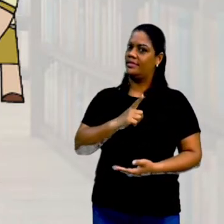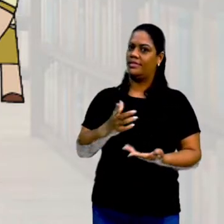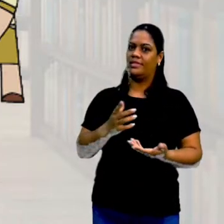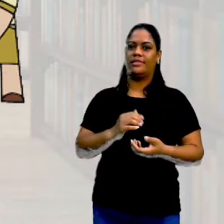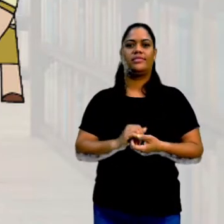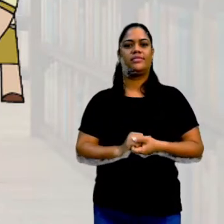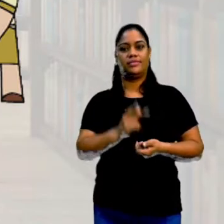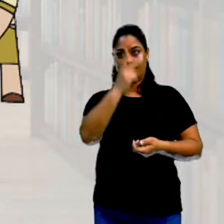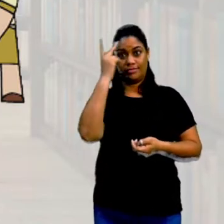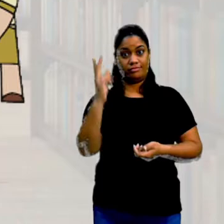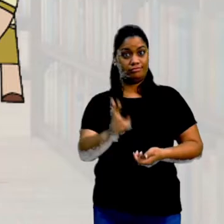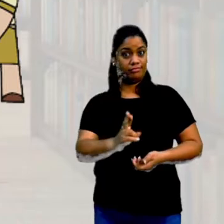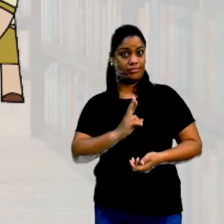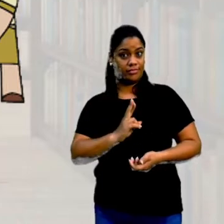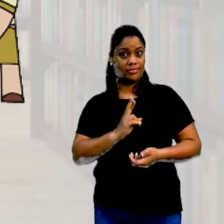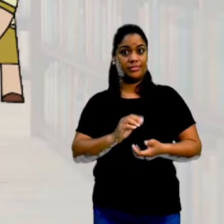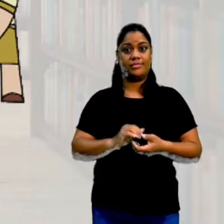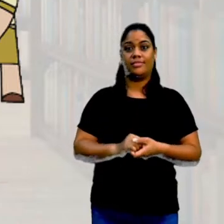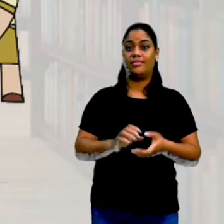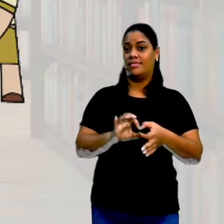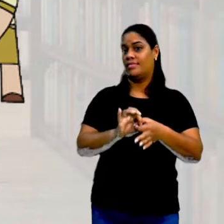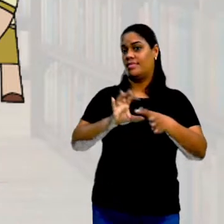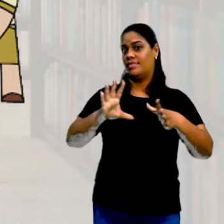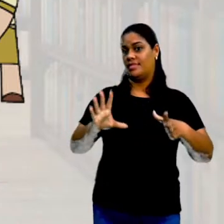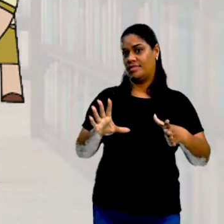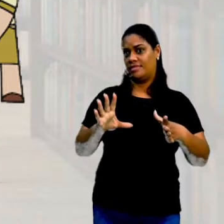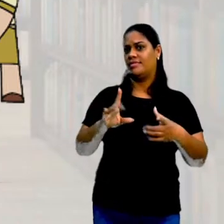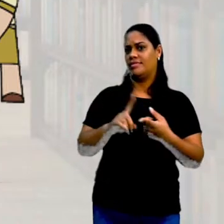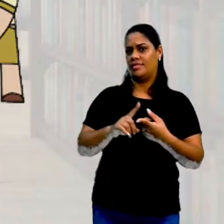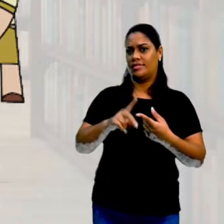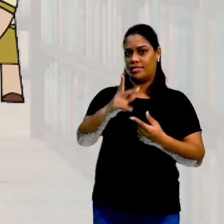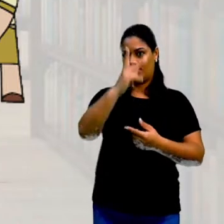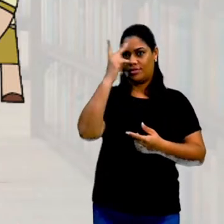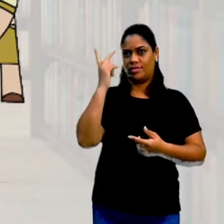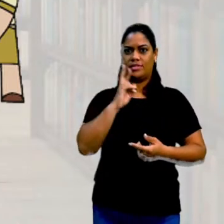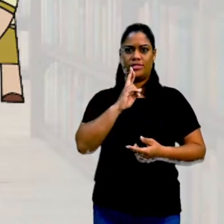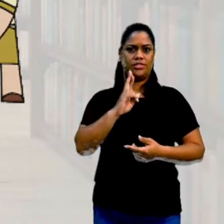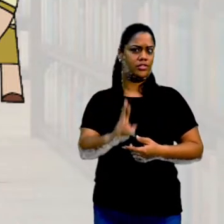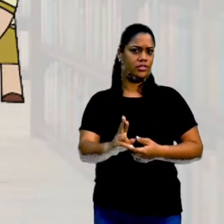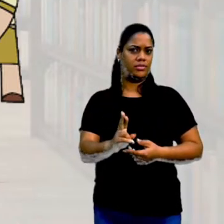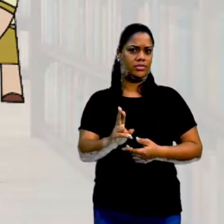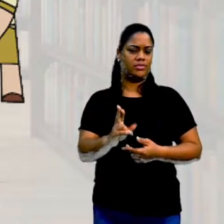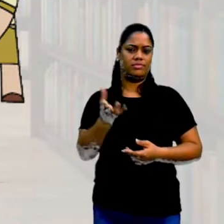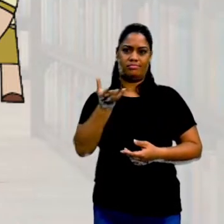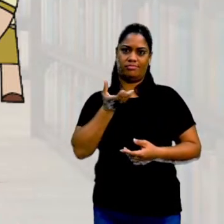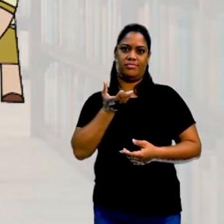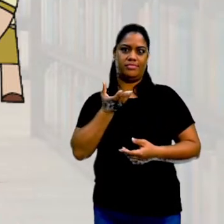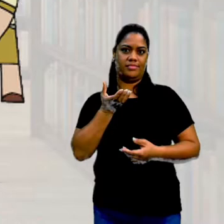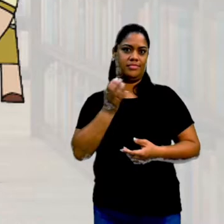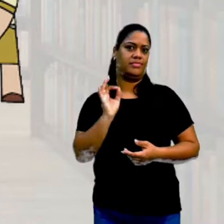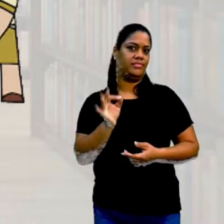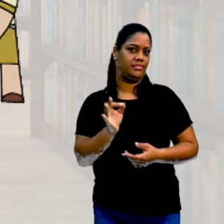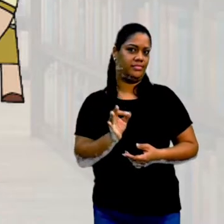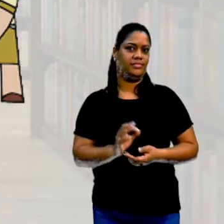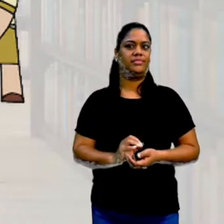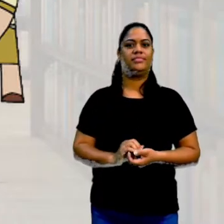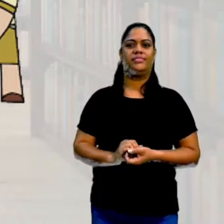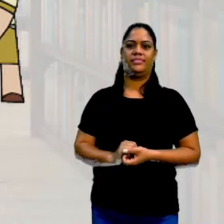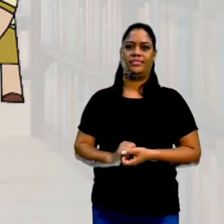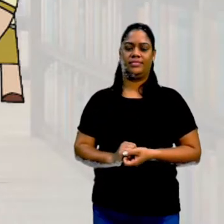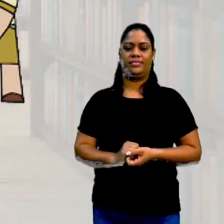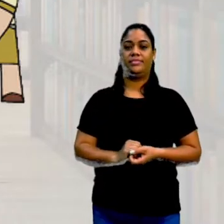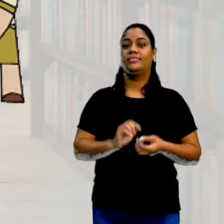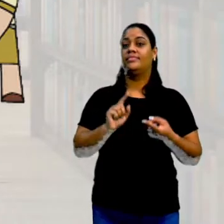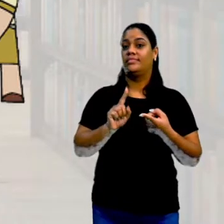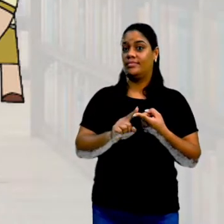deixar livre para que as pessoas respondam aquilo que bem entenderem. Além